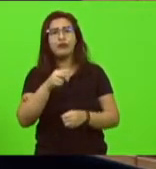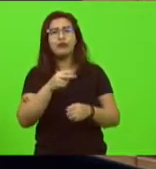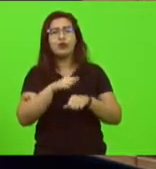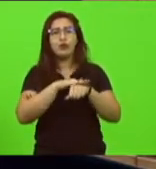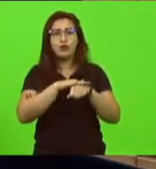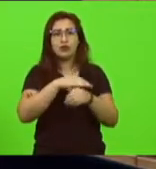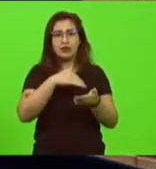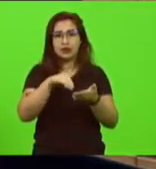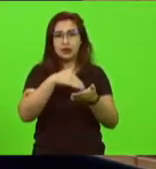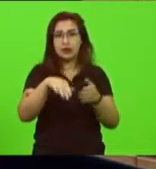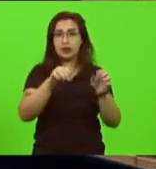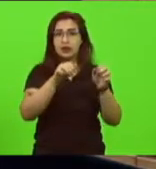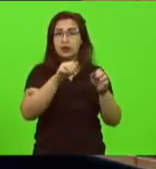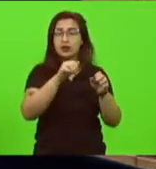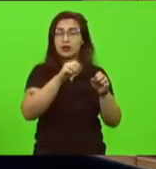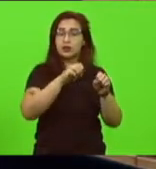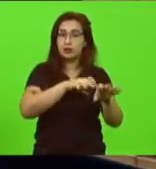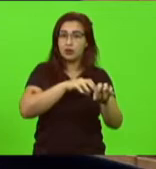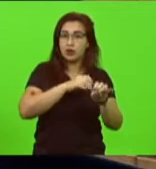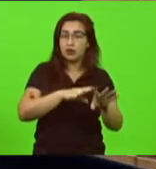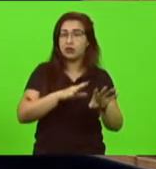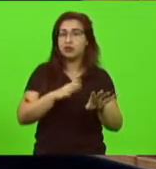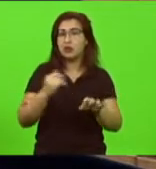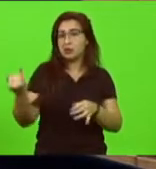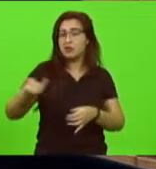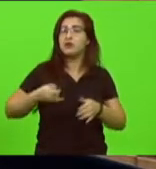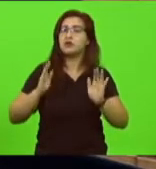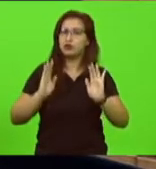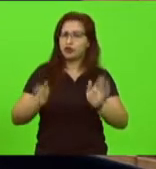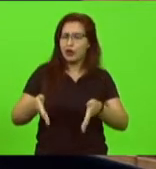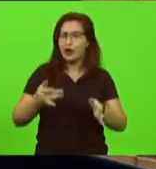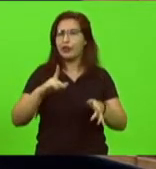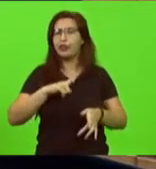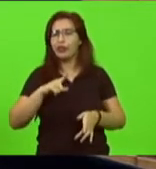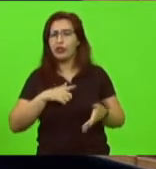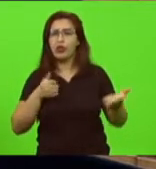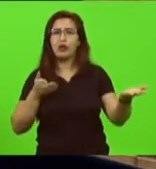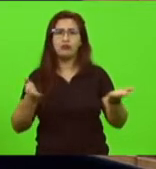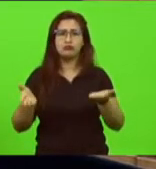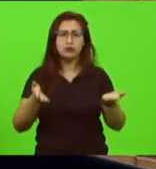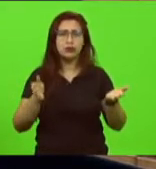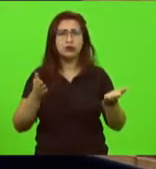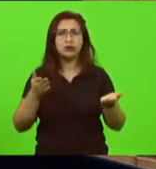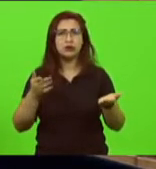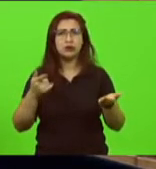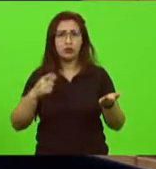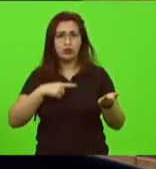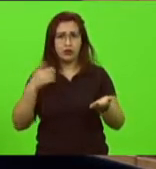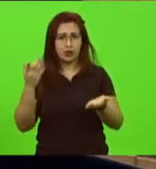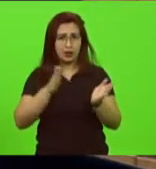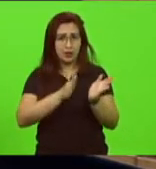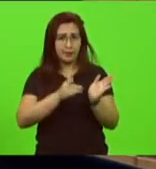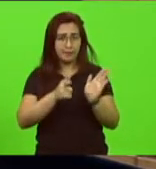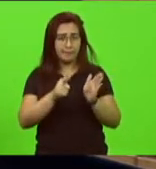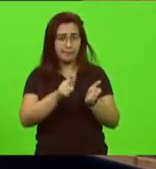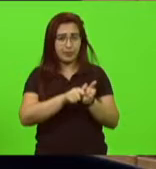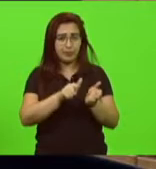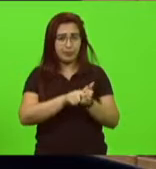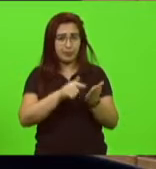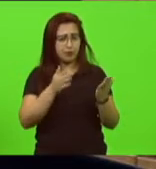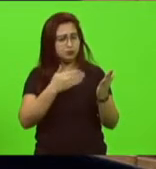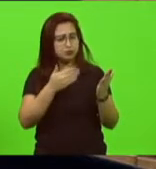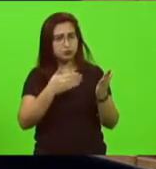disseram que já tinha encaminhado tinha licitação estou até aqui com os memorais descritivos e etc e tal